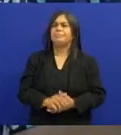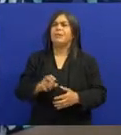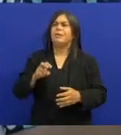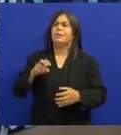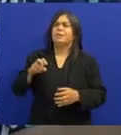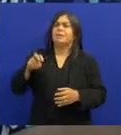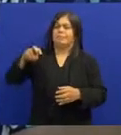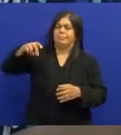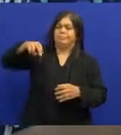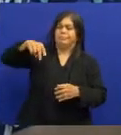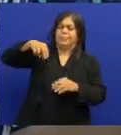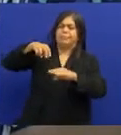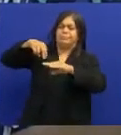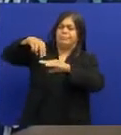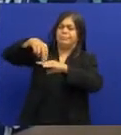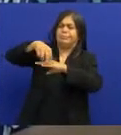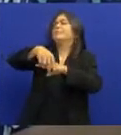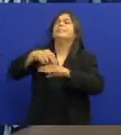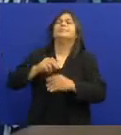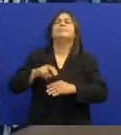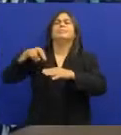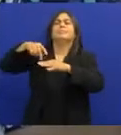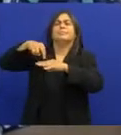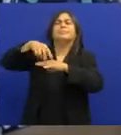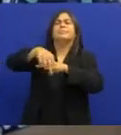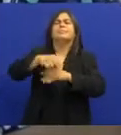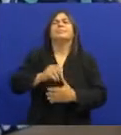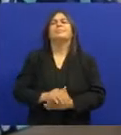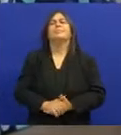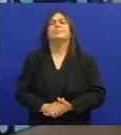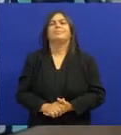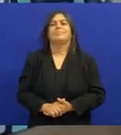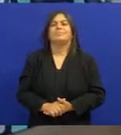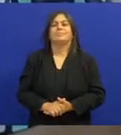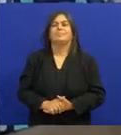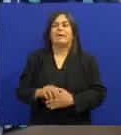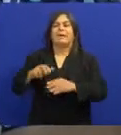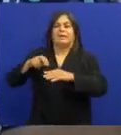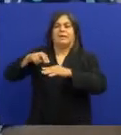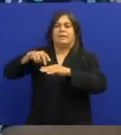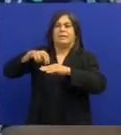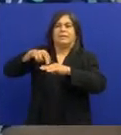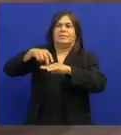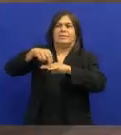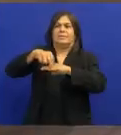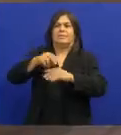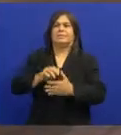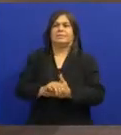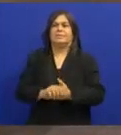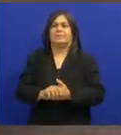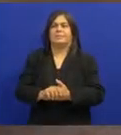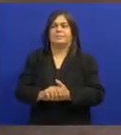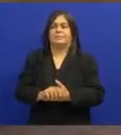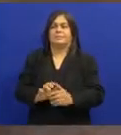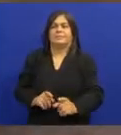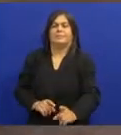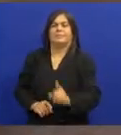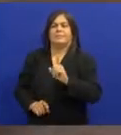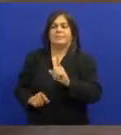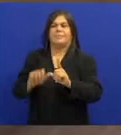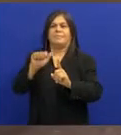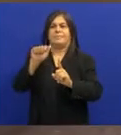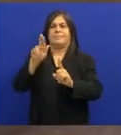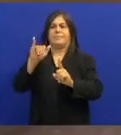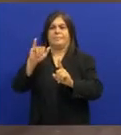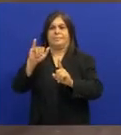Aí fui descendo Tinha uma escadaria pra descer, né? Aí eu fui descendo Quando eu vou descendo Aí vem subindo Ari